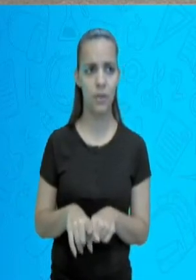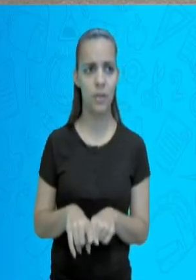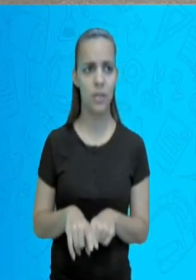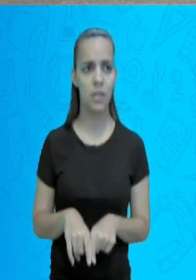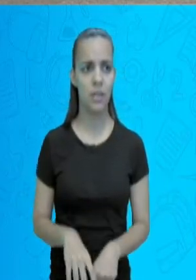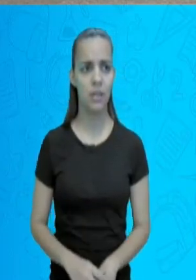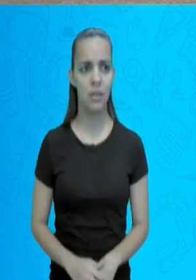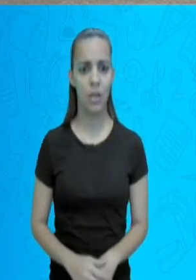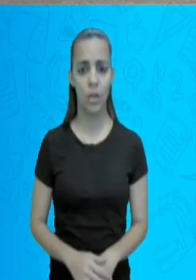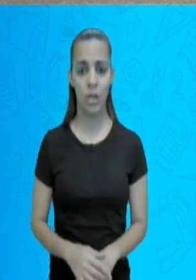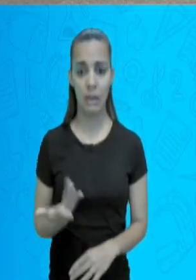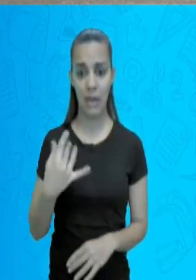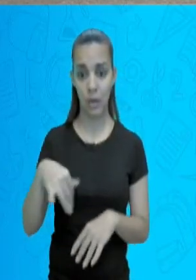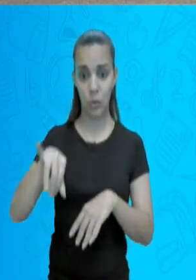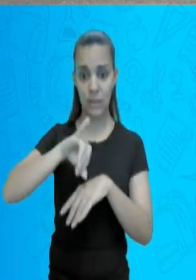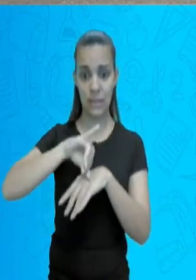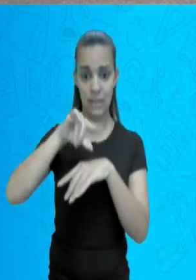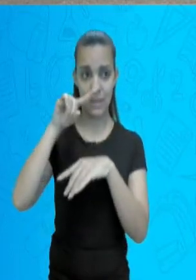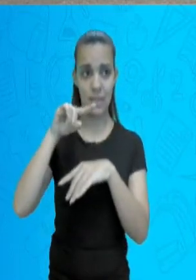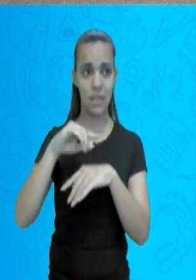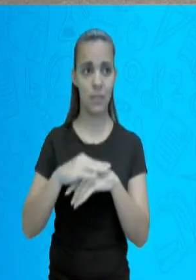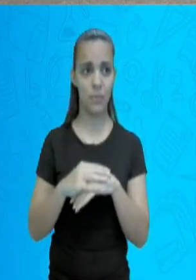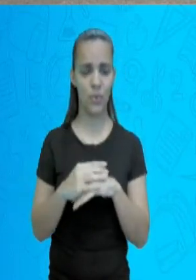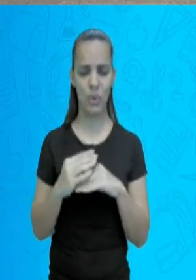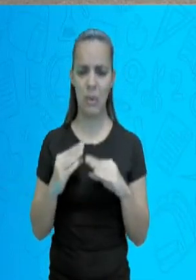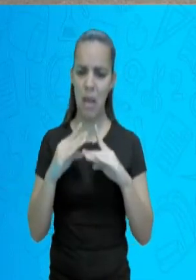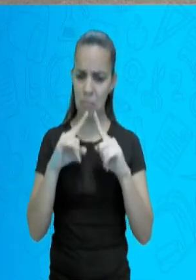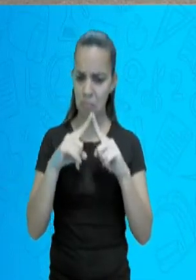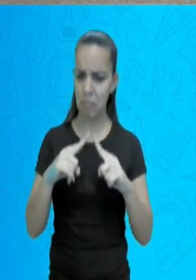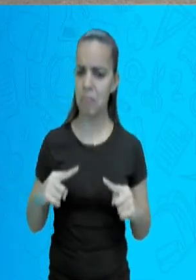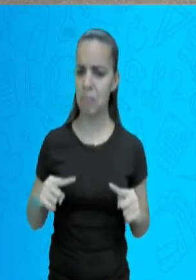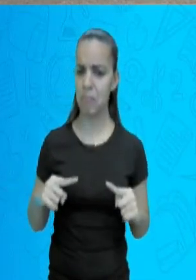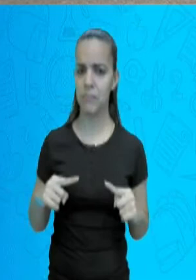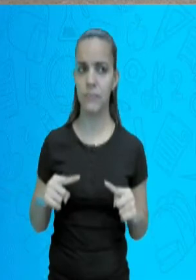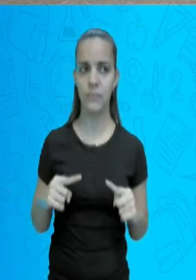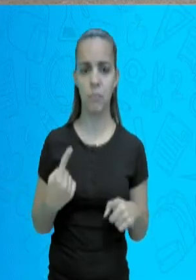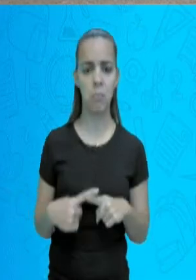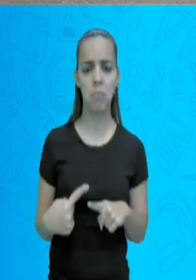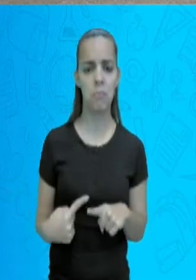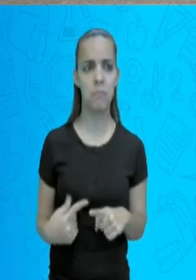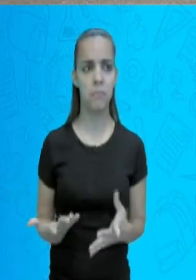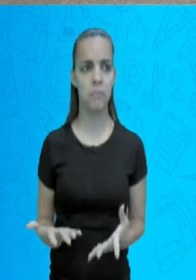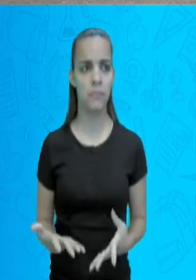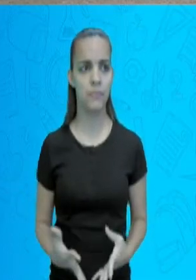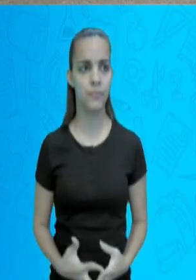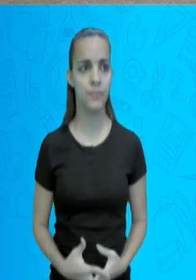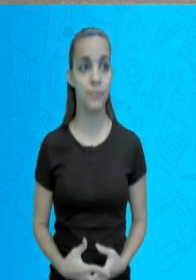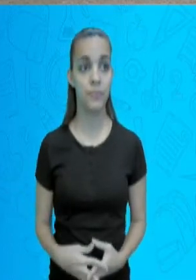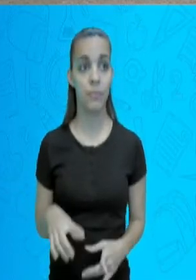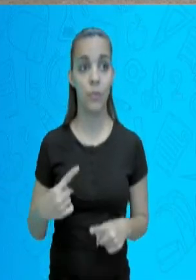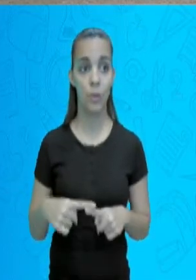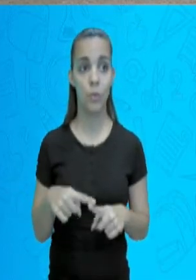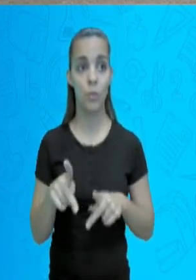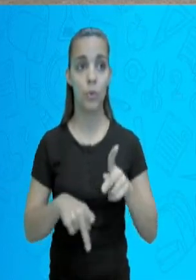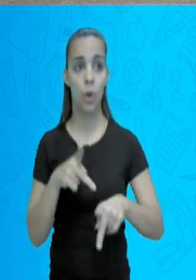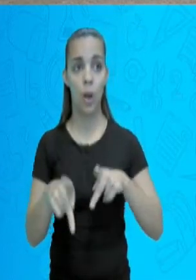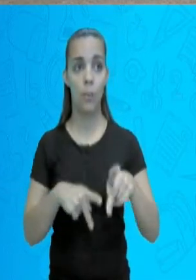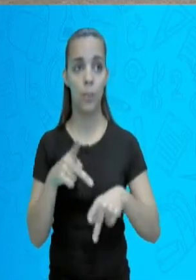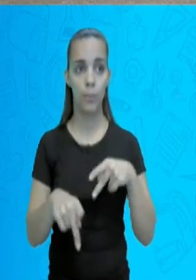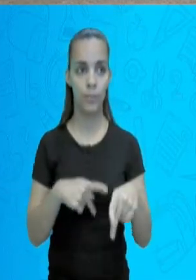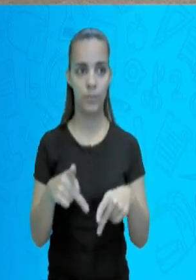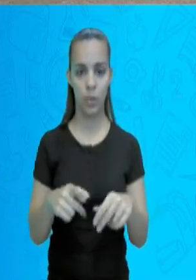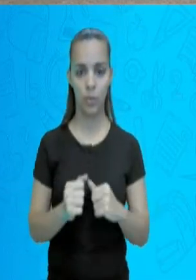o topo dela já não é tão fino. Por quê? Porque a população está vivendo